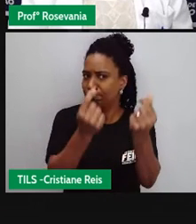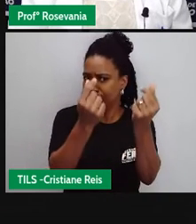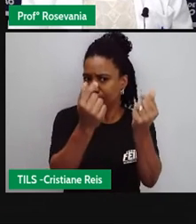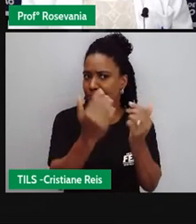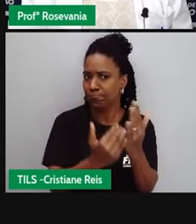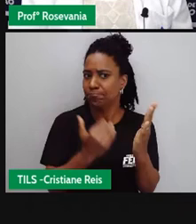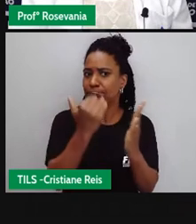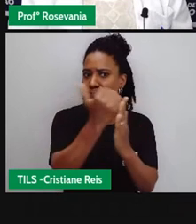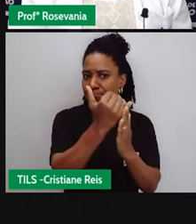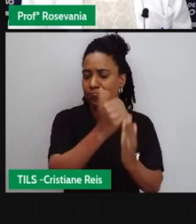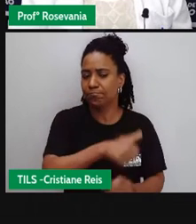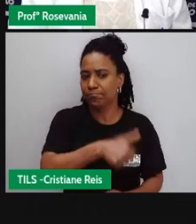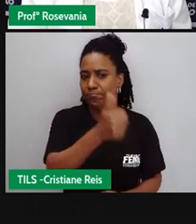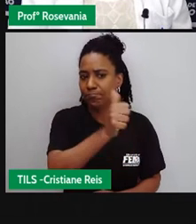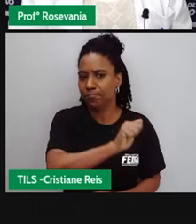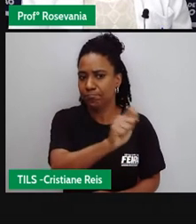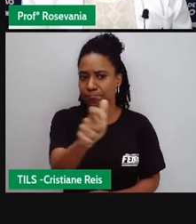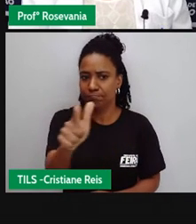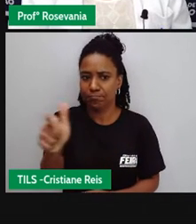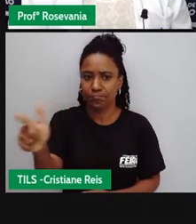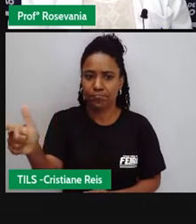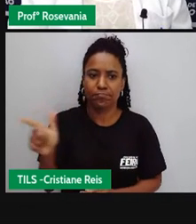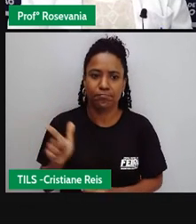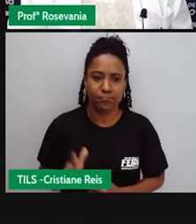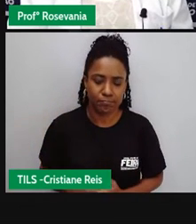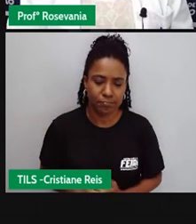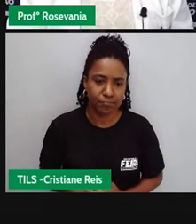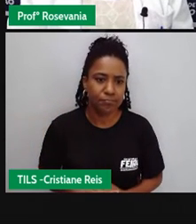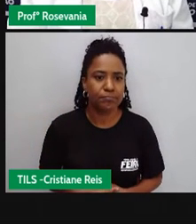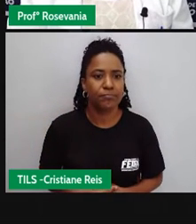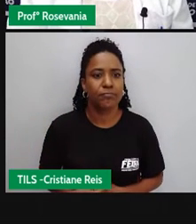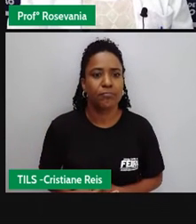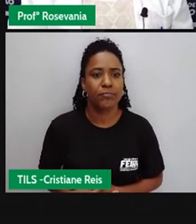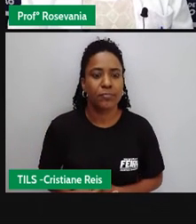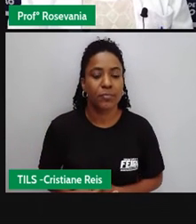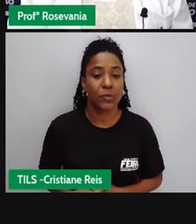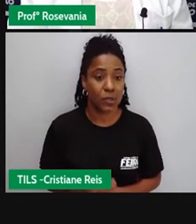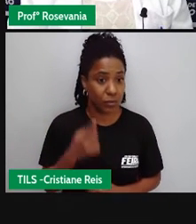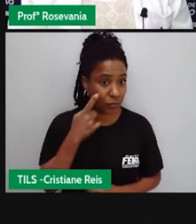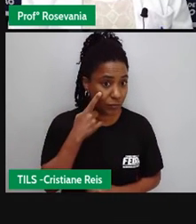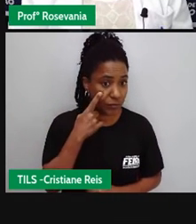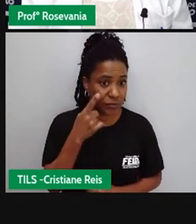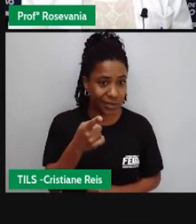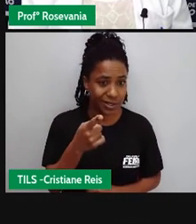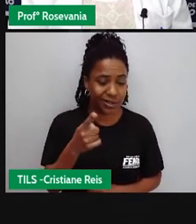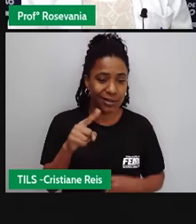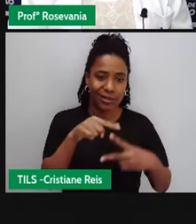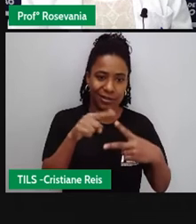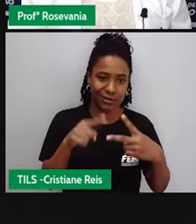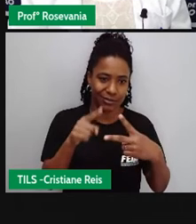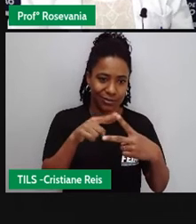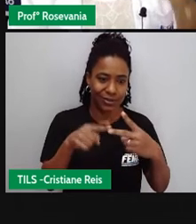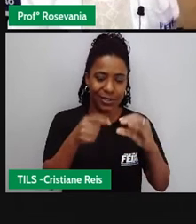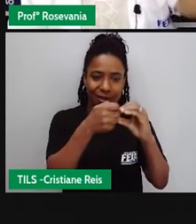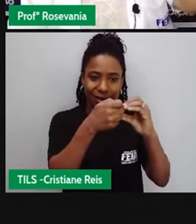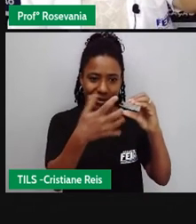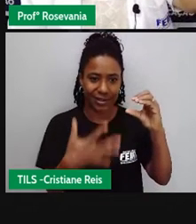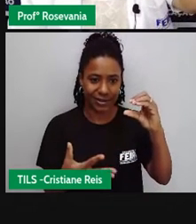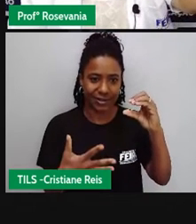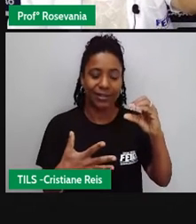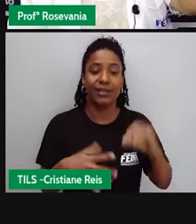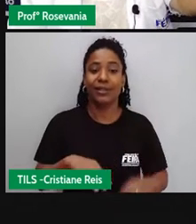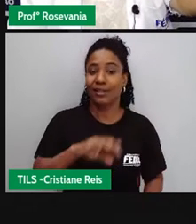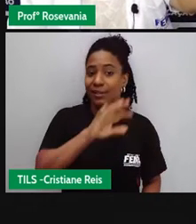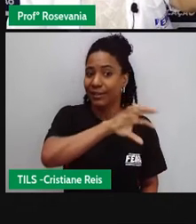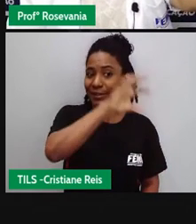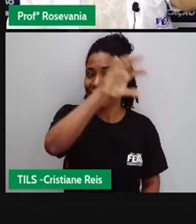melhor com relação ao restante do país, né. Então, percebam essas duas características aí. gente tem três regiões